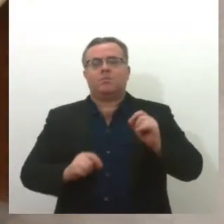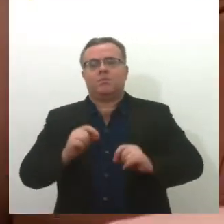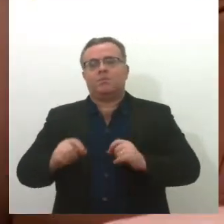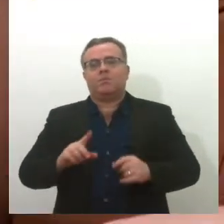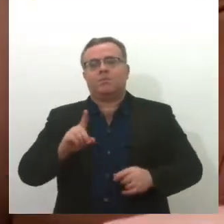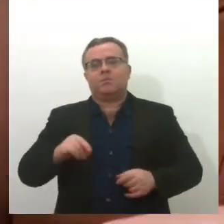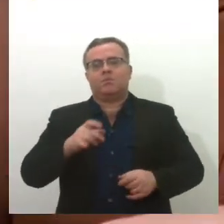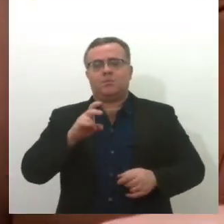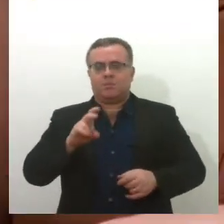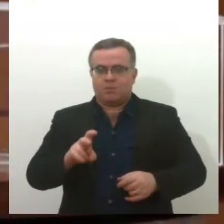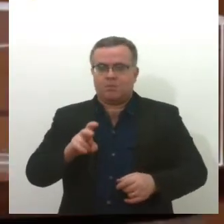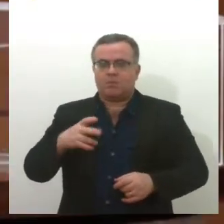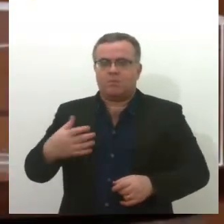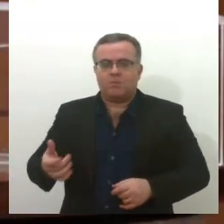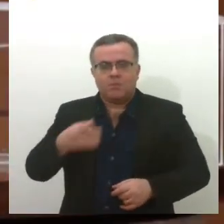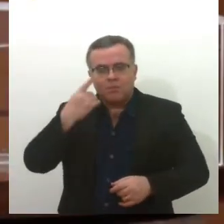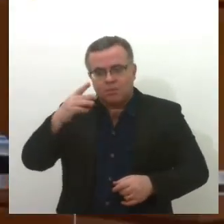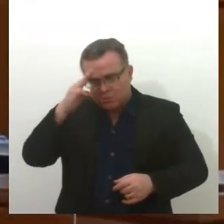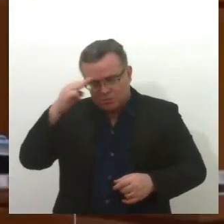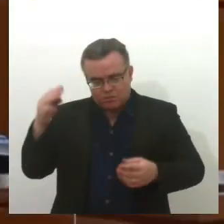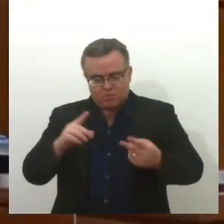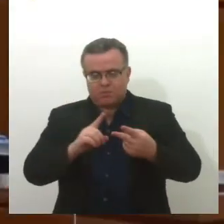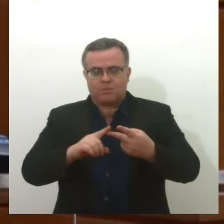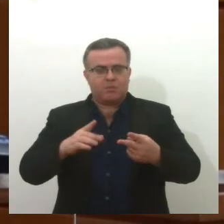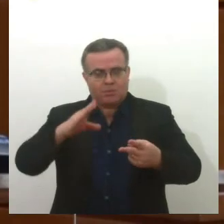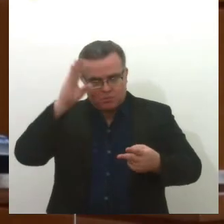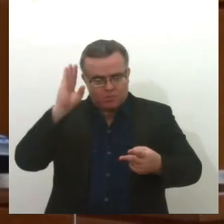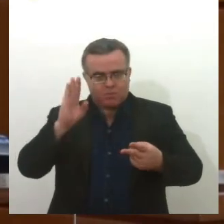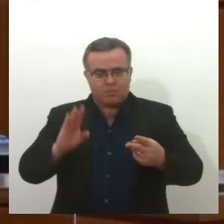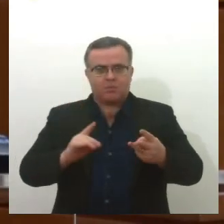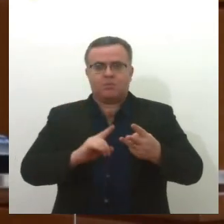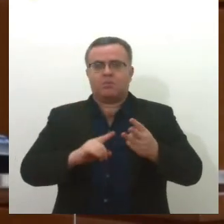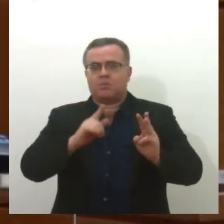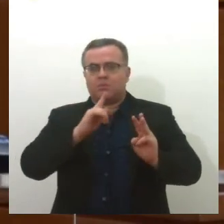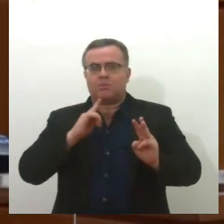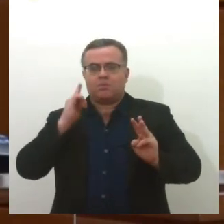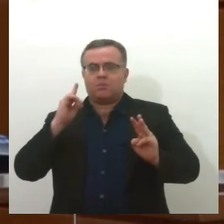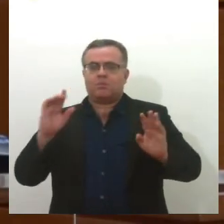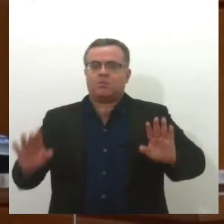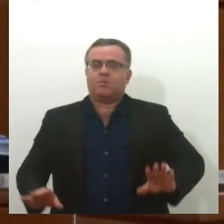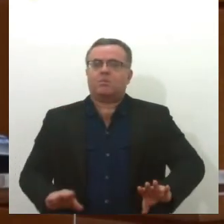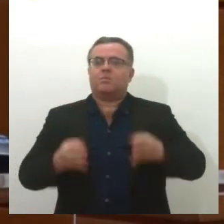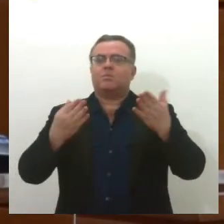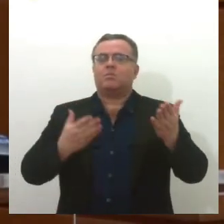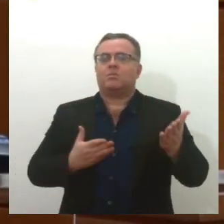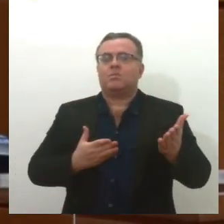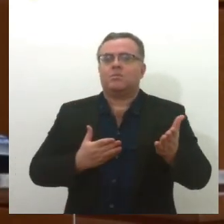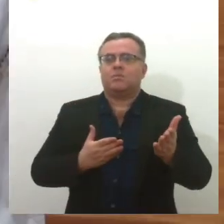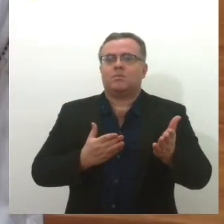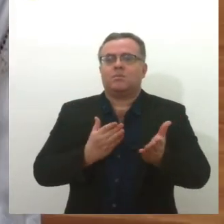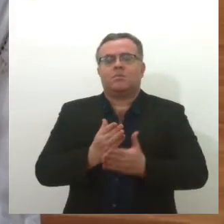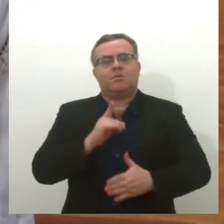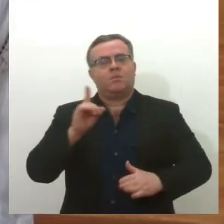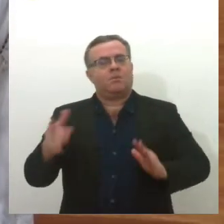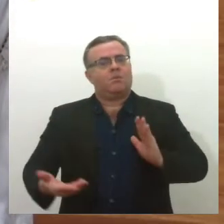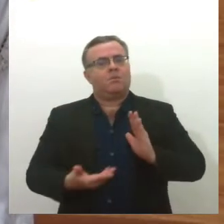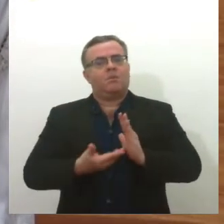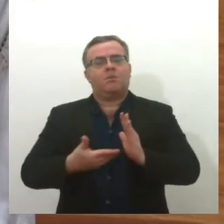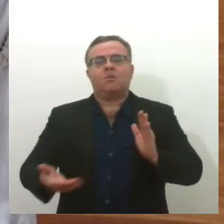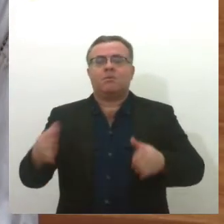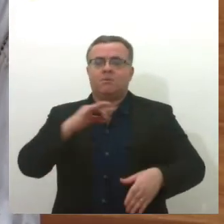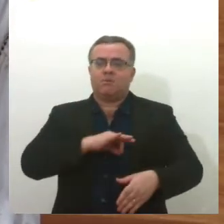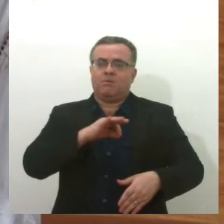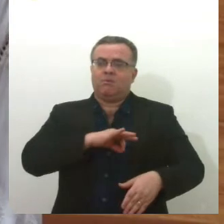5. Maria Mendonça, Irã Barbosa e Goretti Reis comemoraram a aprovação pela Câmara Federal do Piso